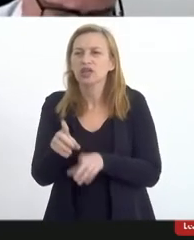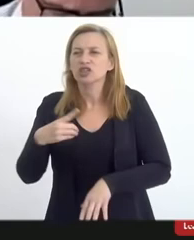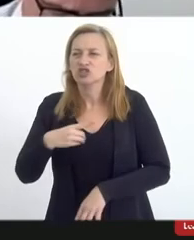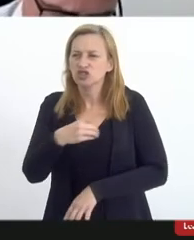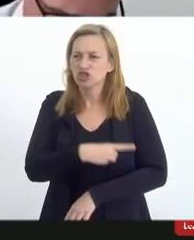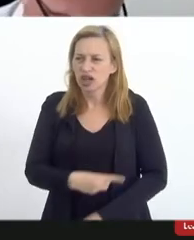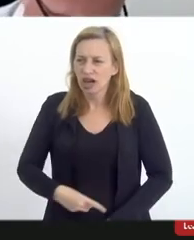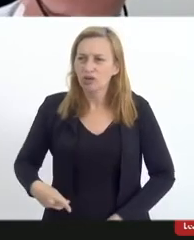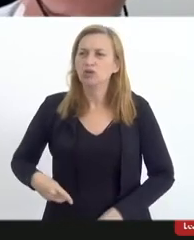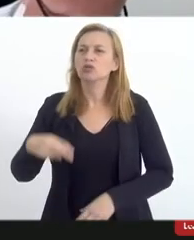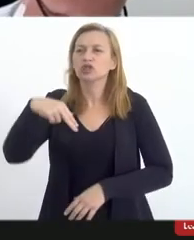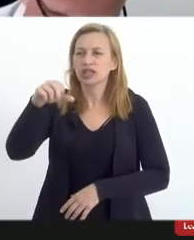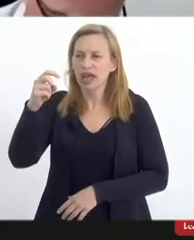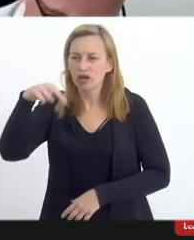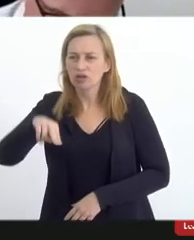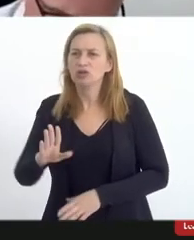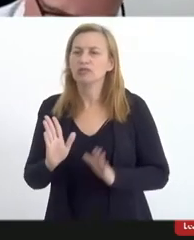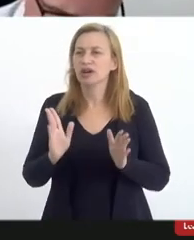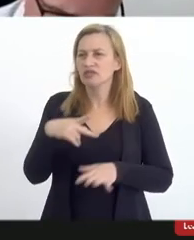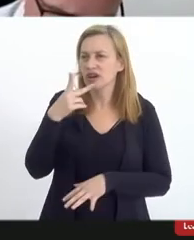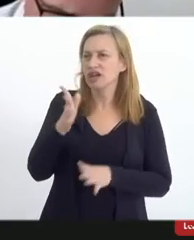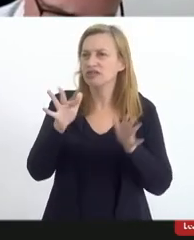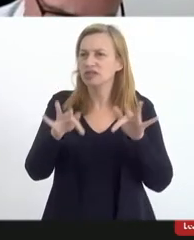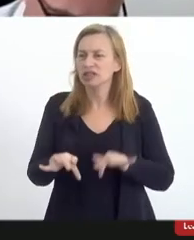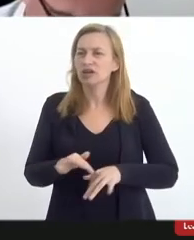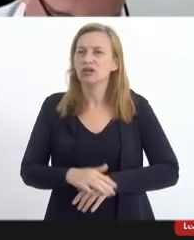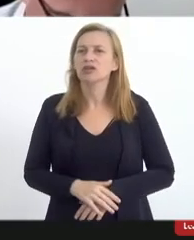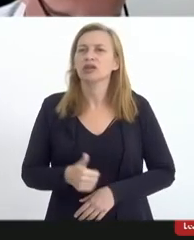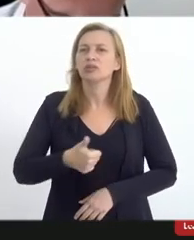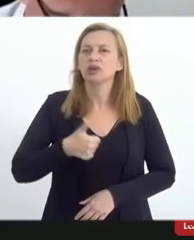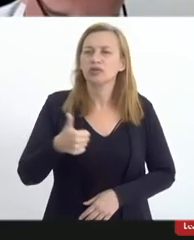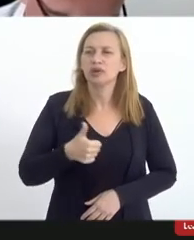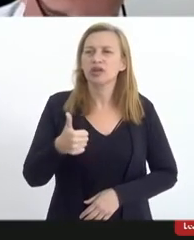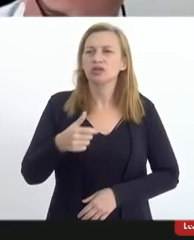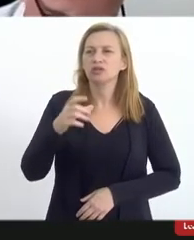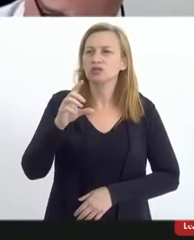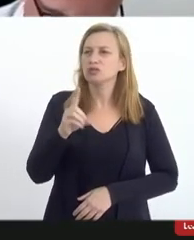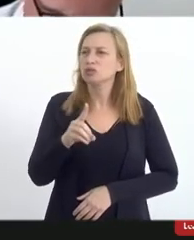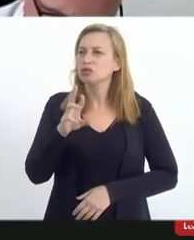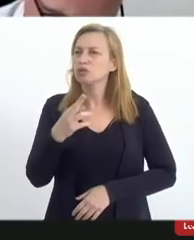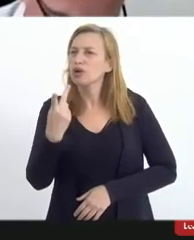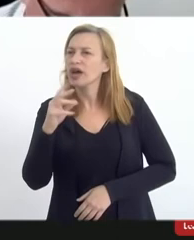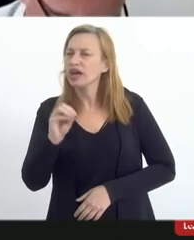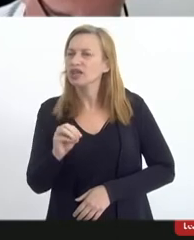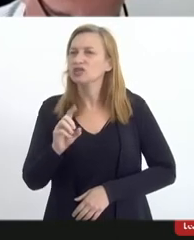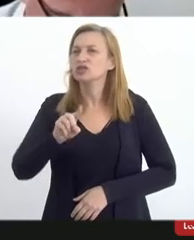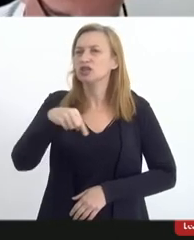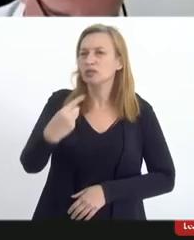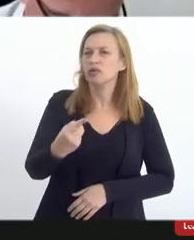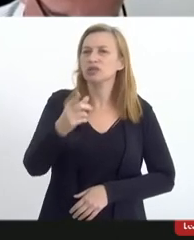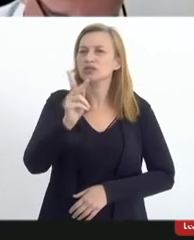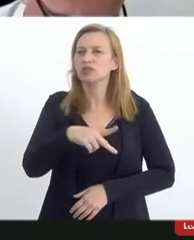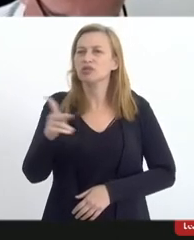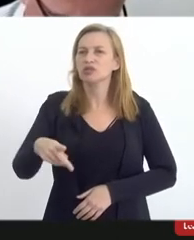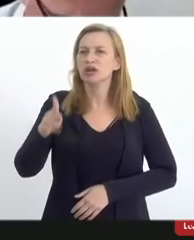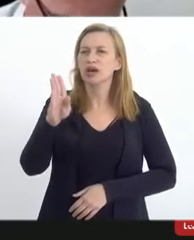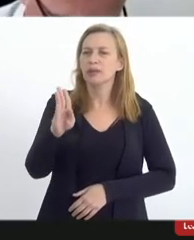Nelson Ague então para as suas considerações finais em primeiro lugar o doutor Edio em seguida a professora